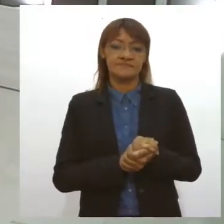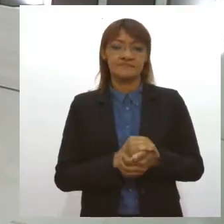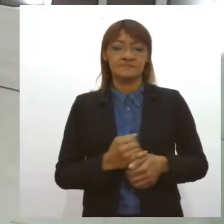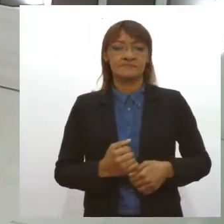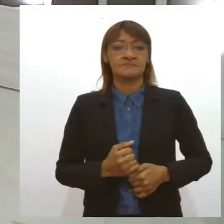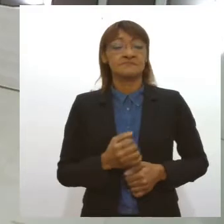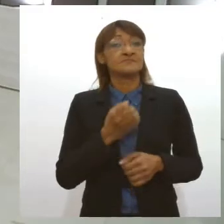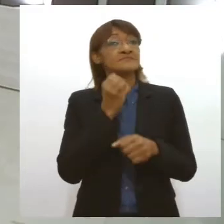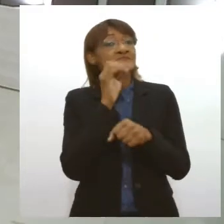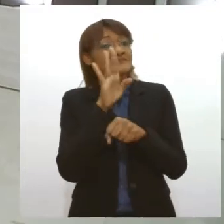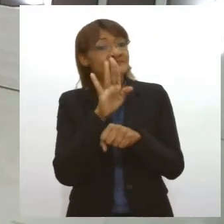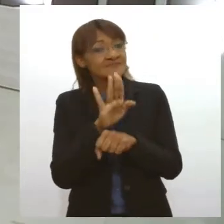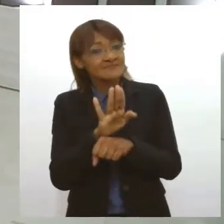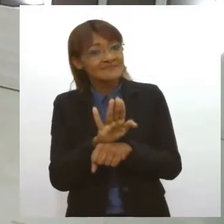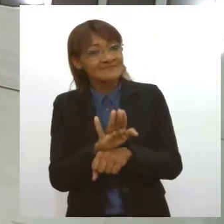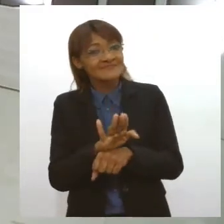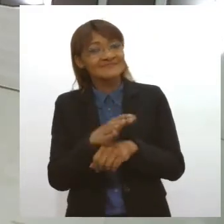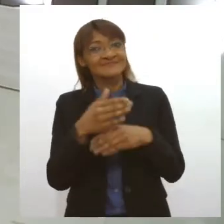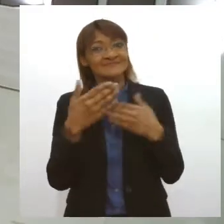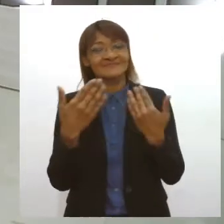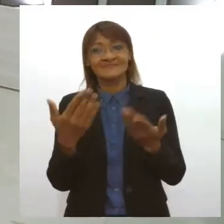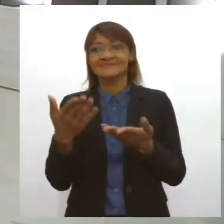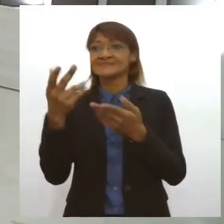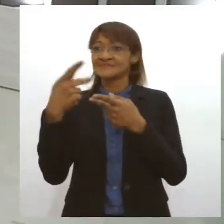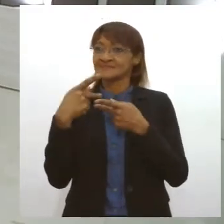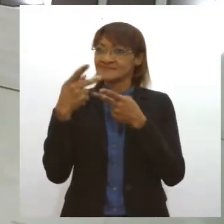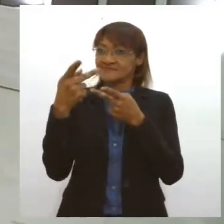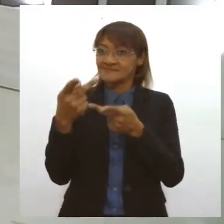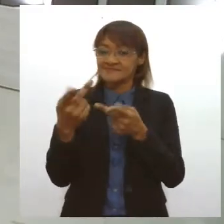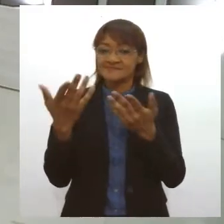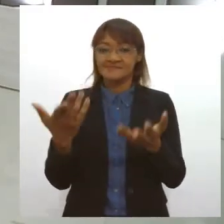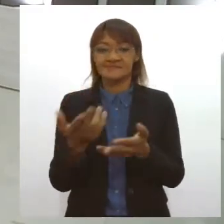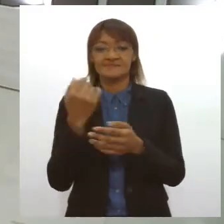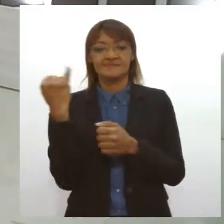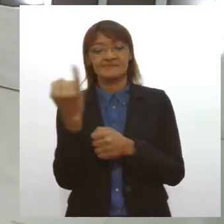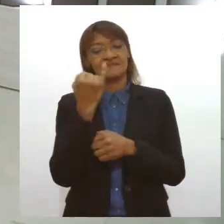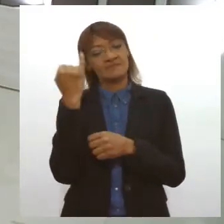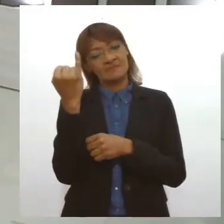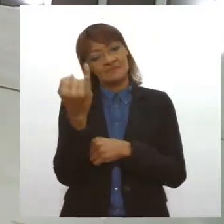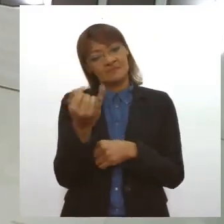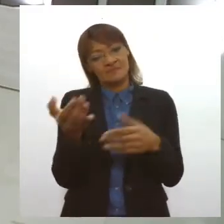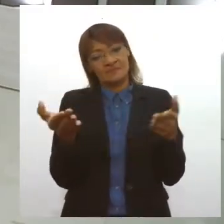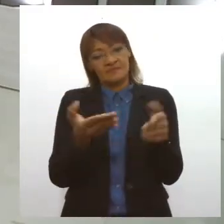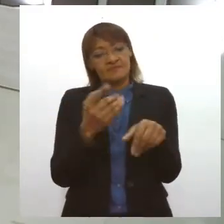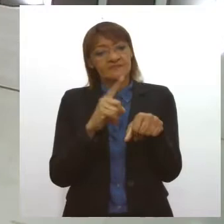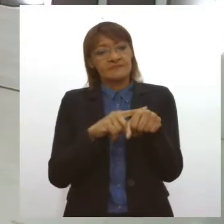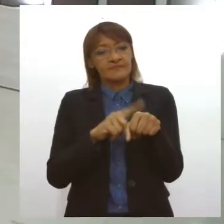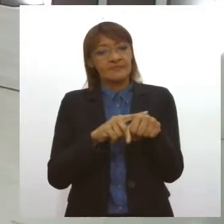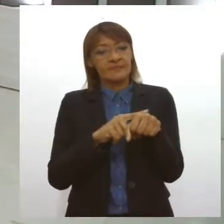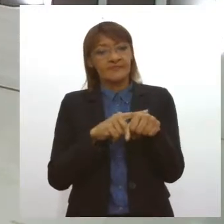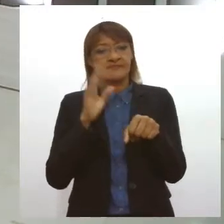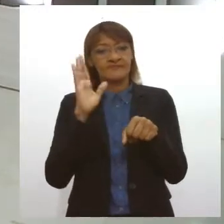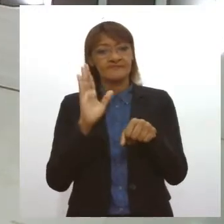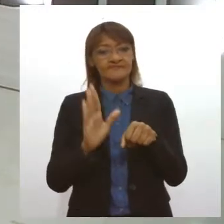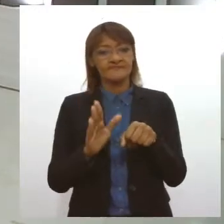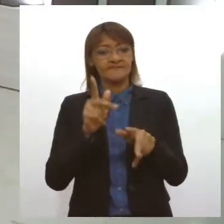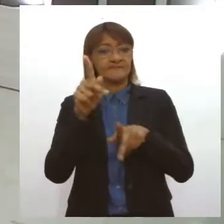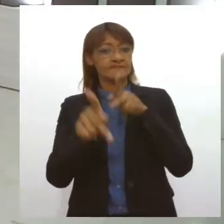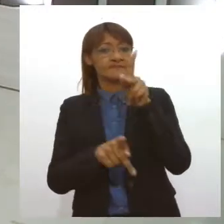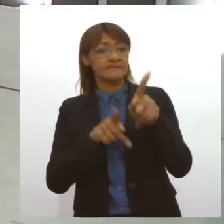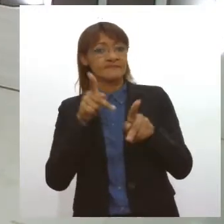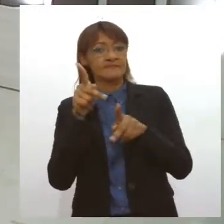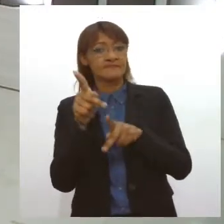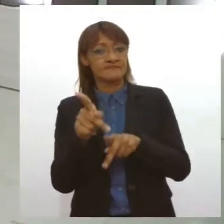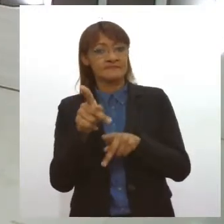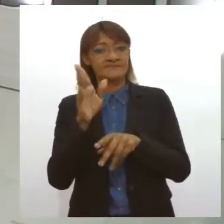Boa tarde, obrigada pelo convite. E muito importante esse momento para a gente esclarecer a população, sociedade